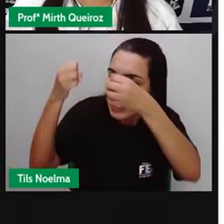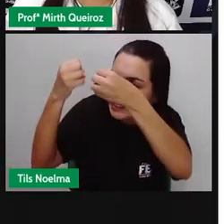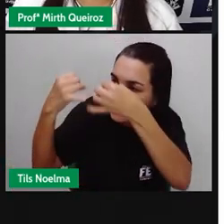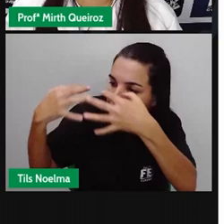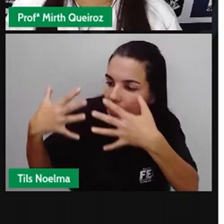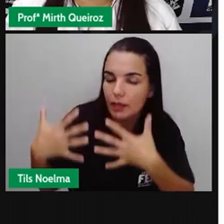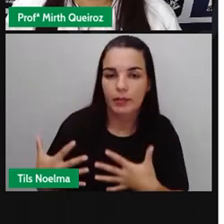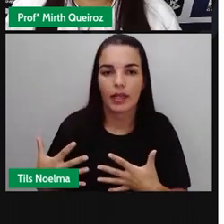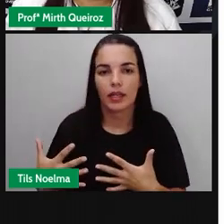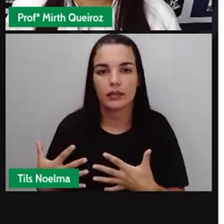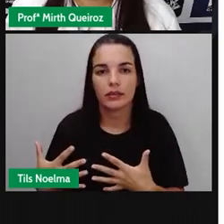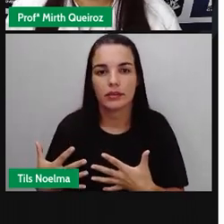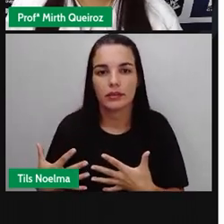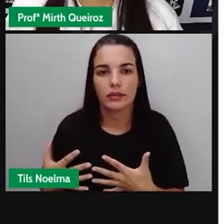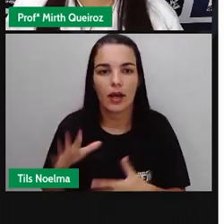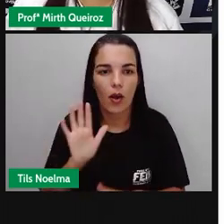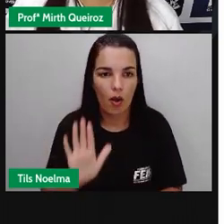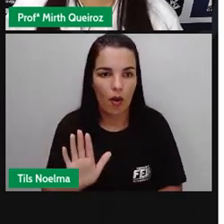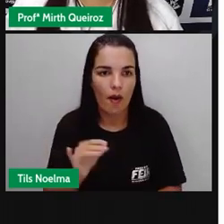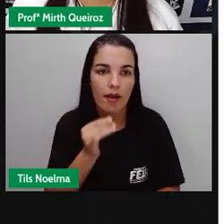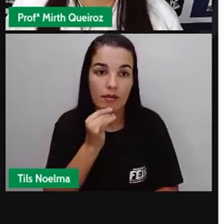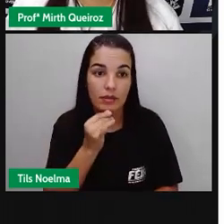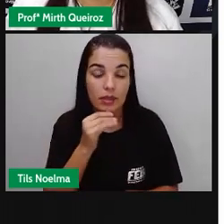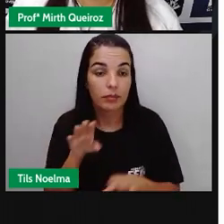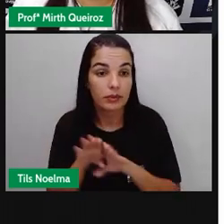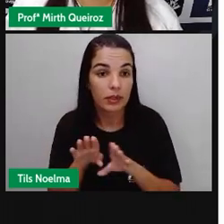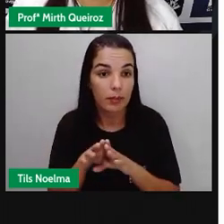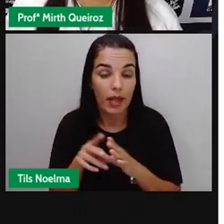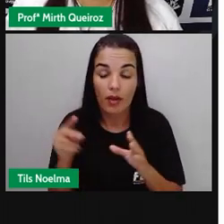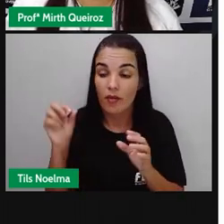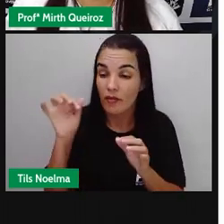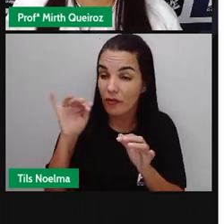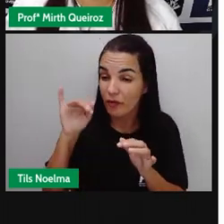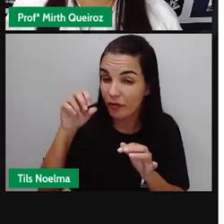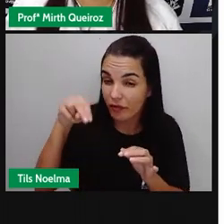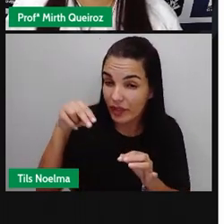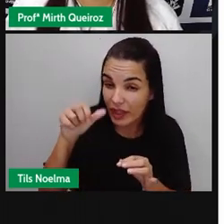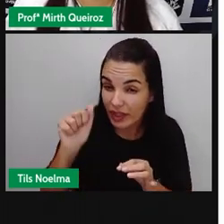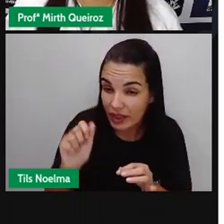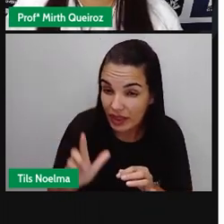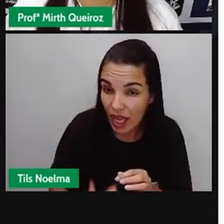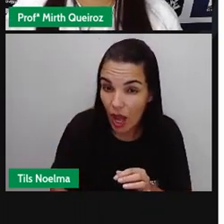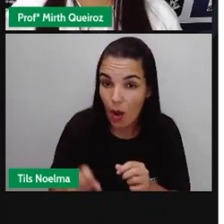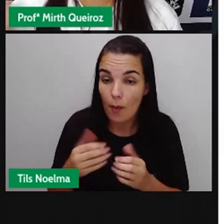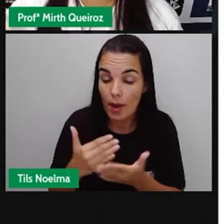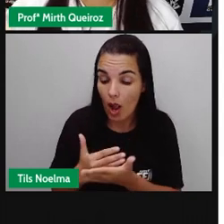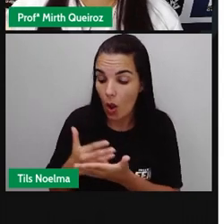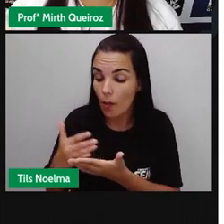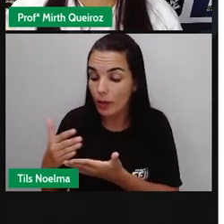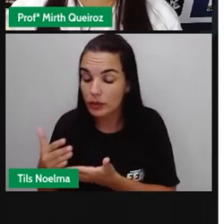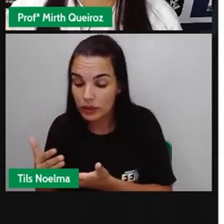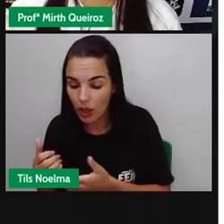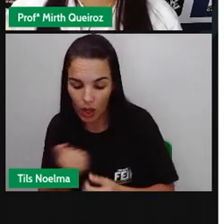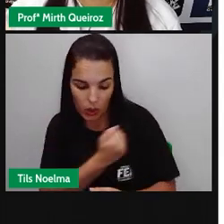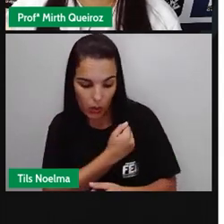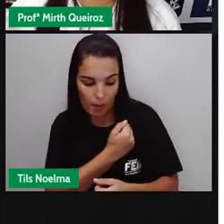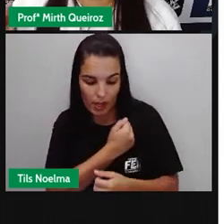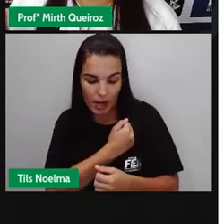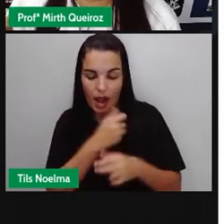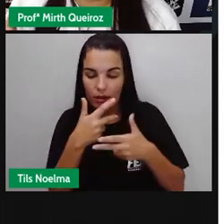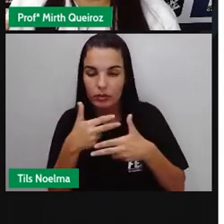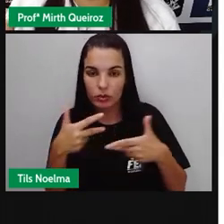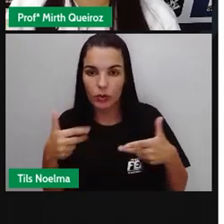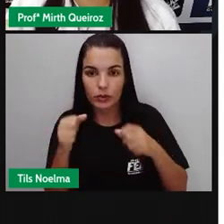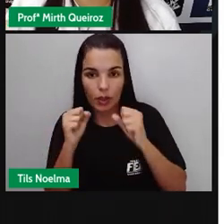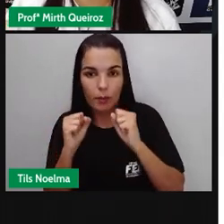ou esclarecimento. Ou serve também lá no final de um textinho ali, para a gente começar a enumerar enunciados